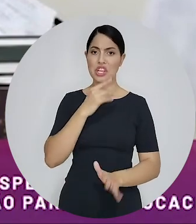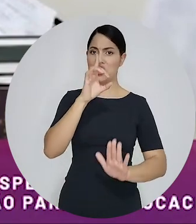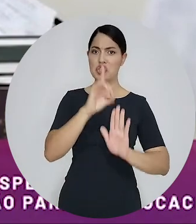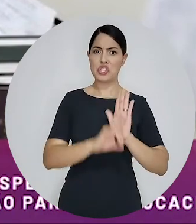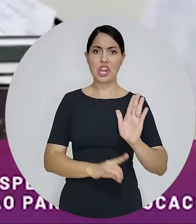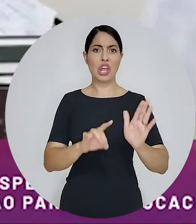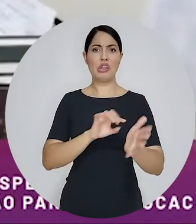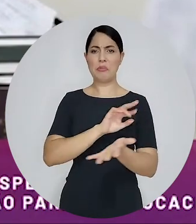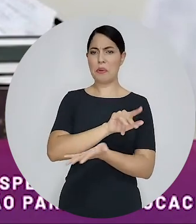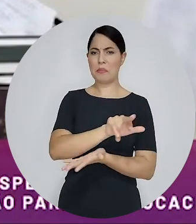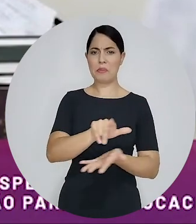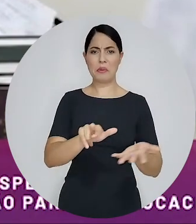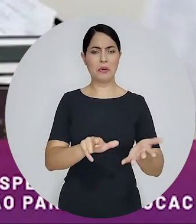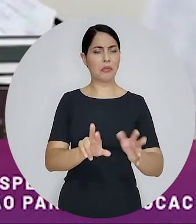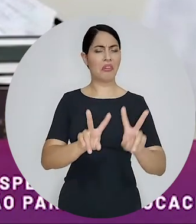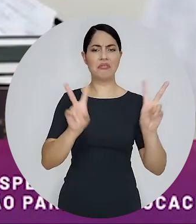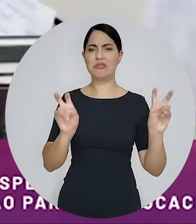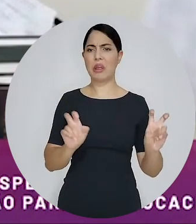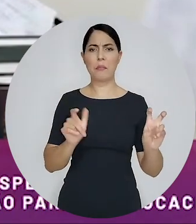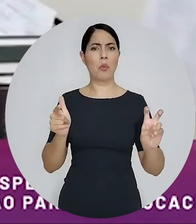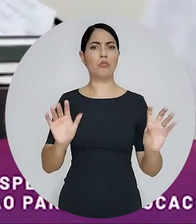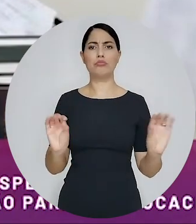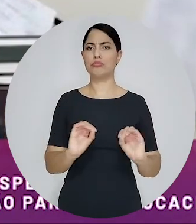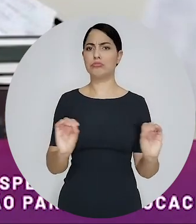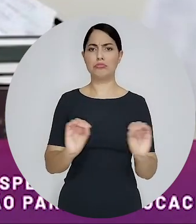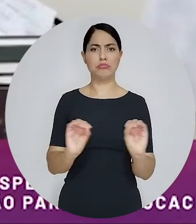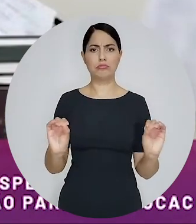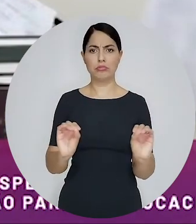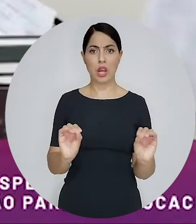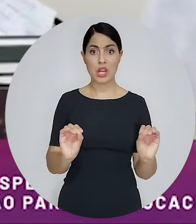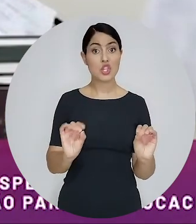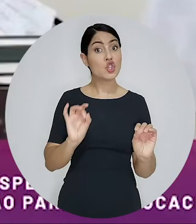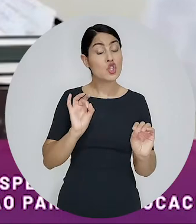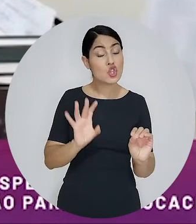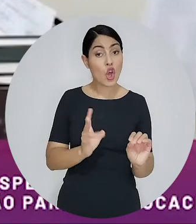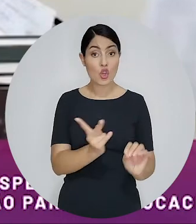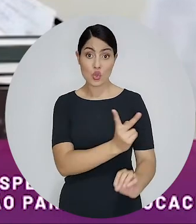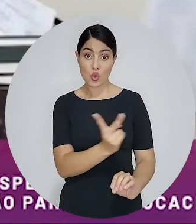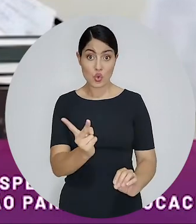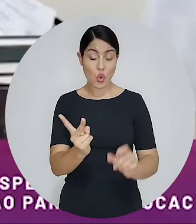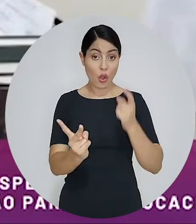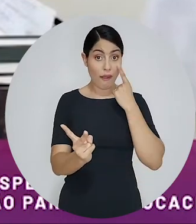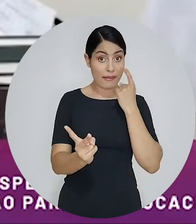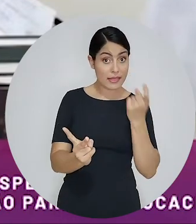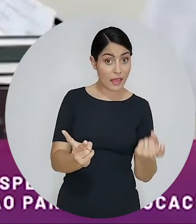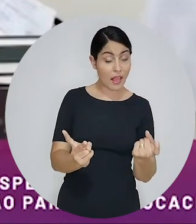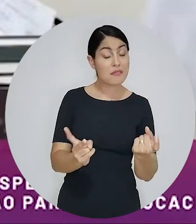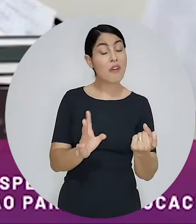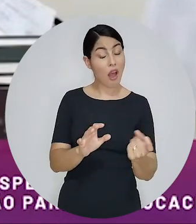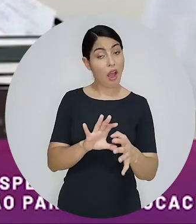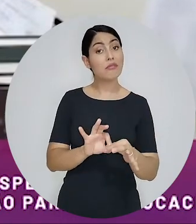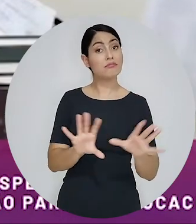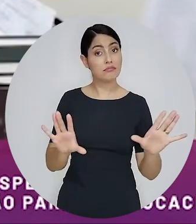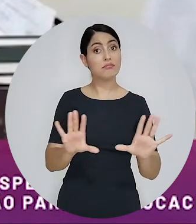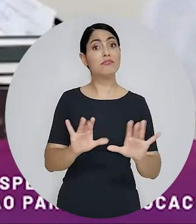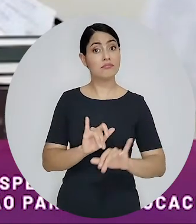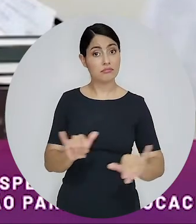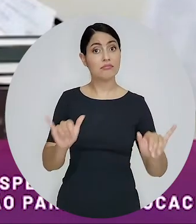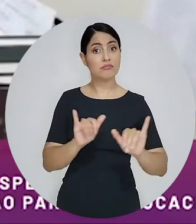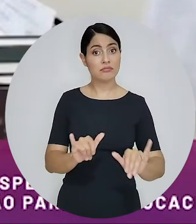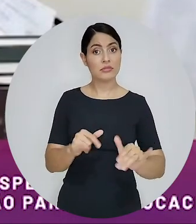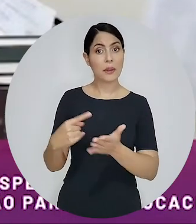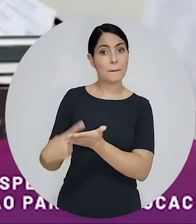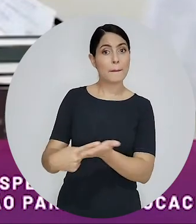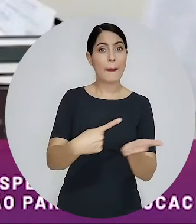em qualquer não vai mencionar qualquer outro tipo de assunto que não seja de interesse das partes que não tenha vindo a pauta então